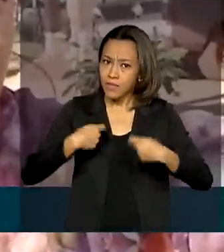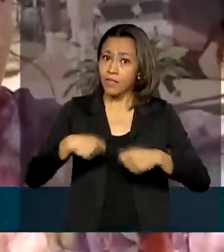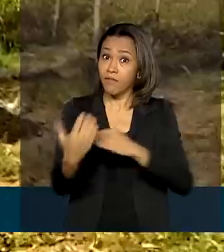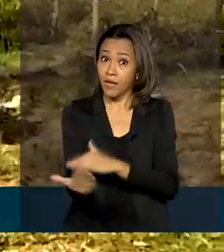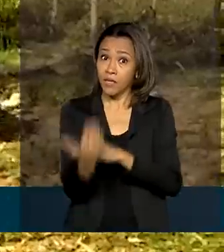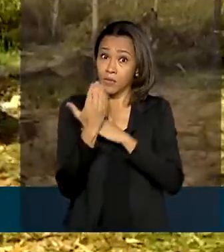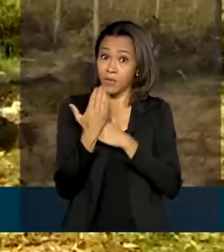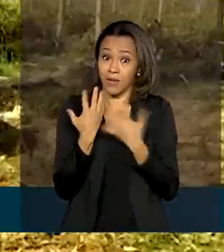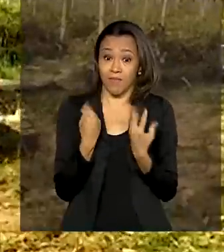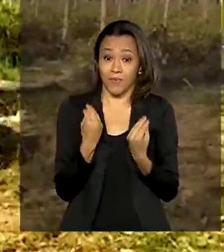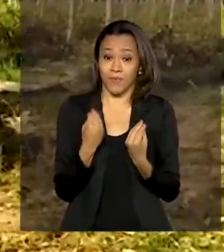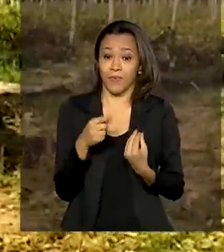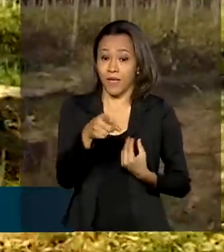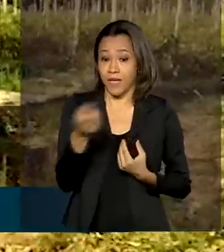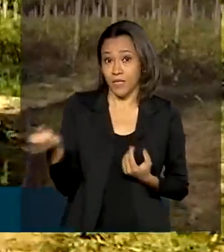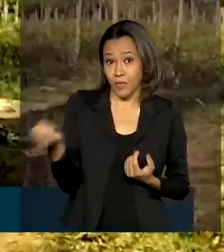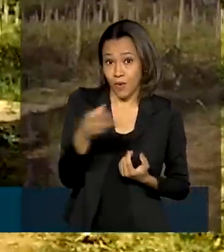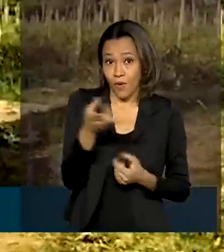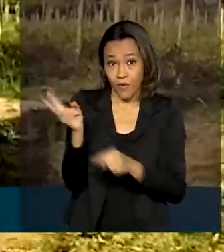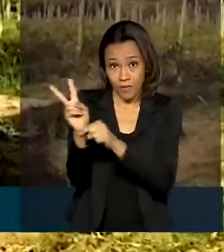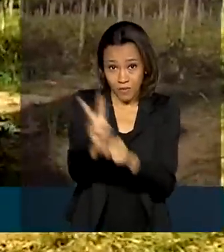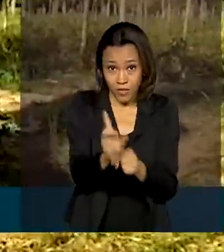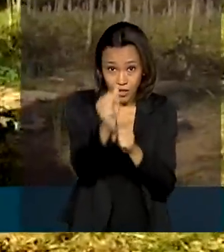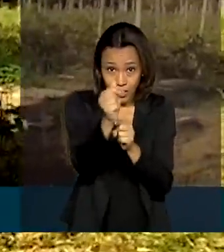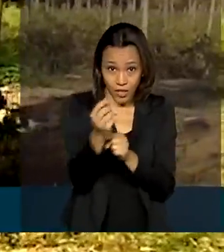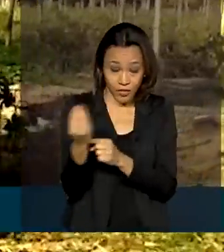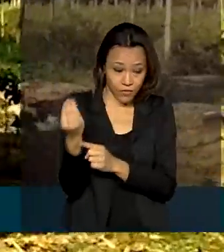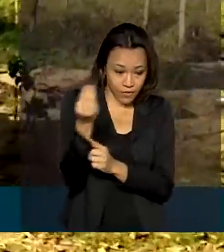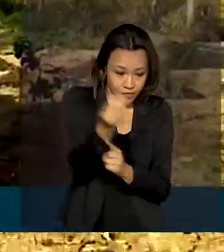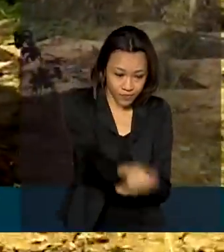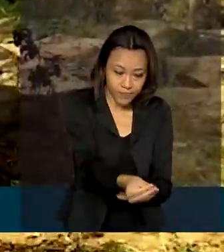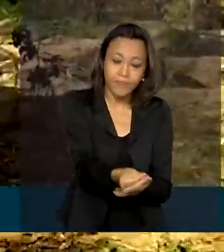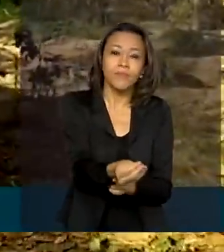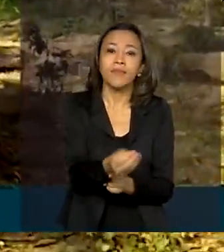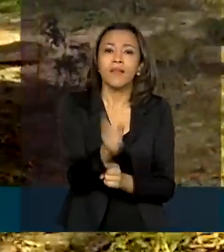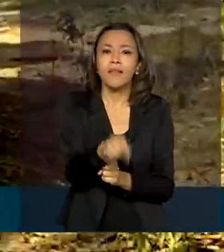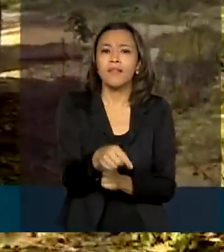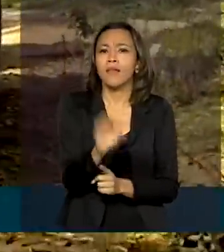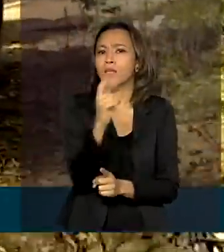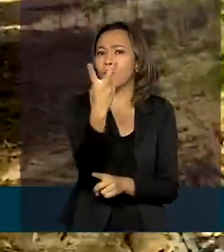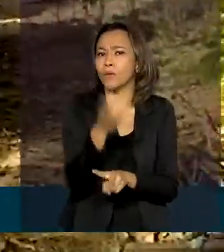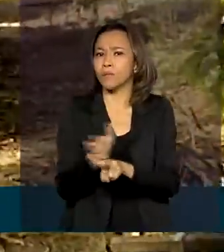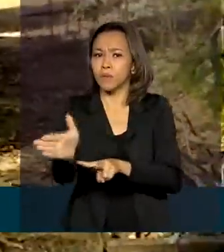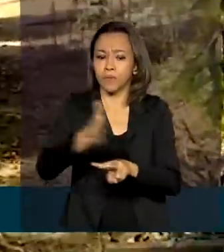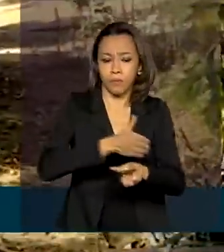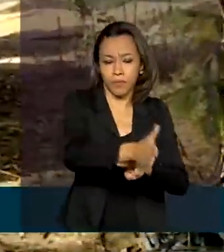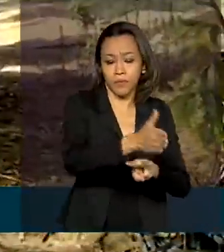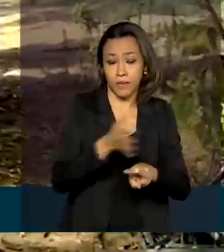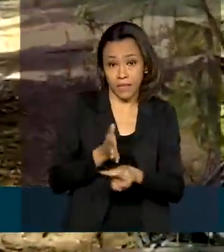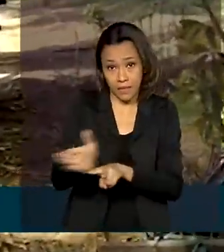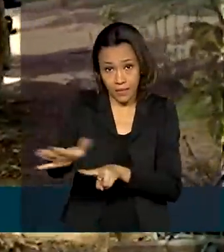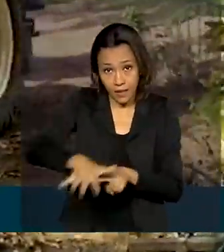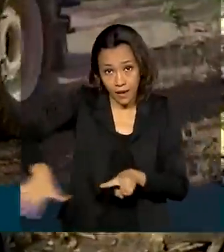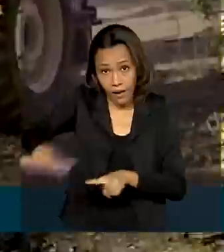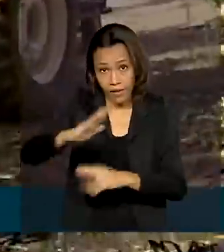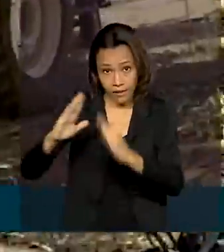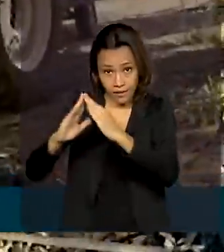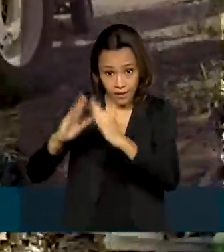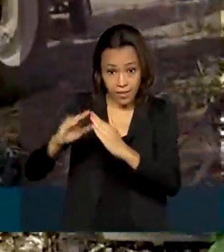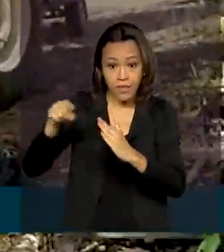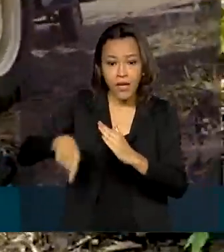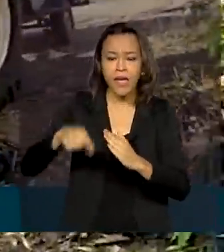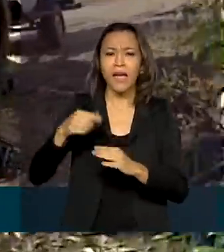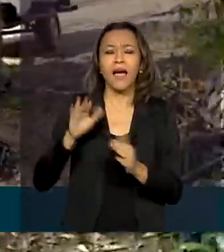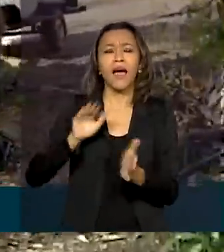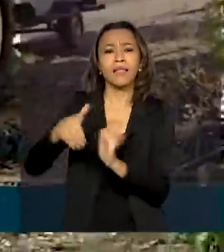bastante. O novo crédito habitacional lançado pelo INCRA prevê duas modalidades. Na habitacional, os recursos serão